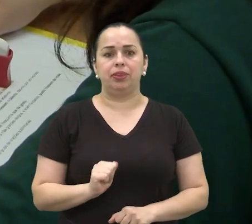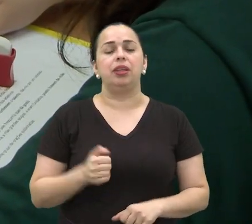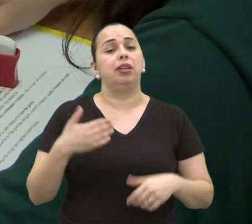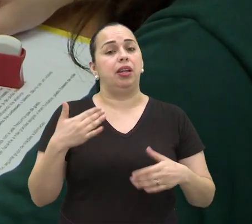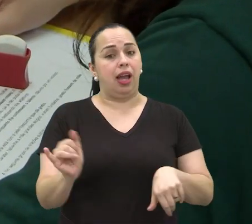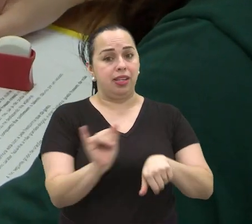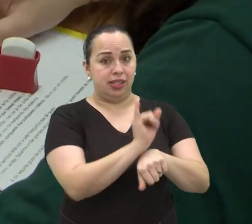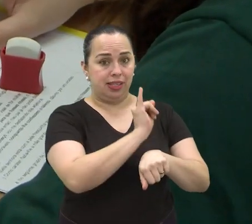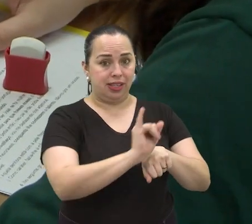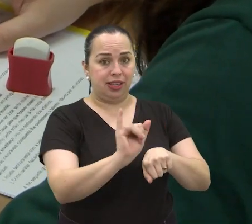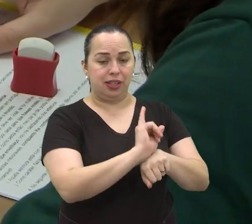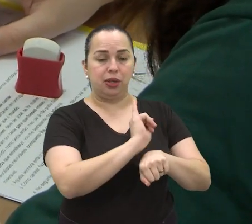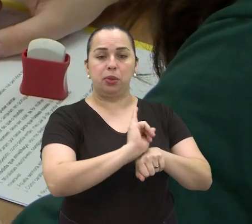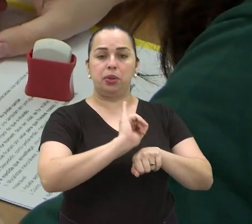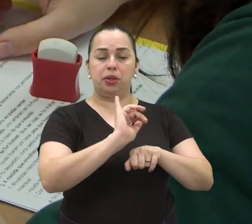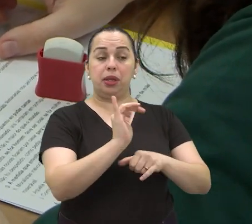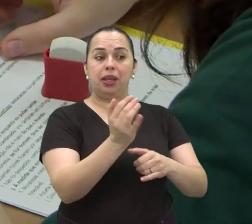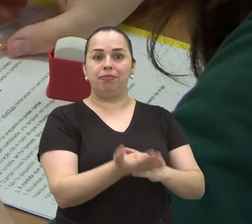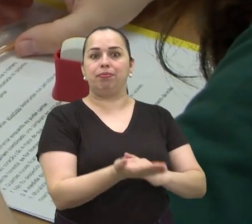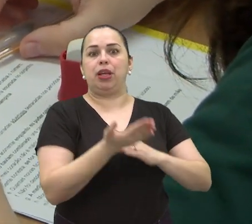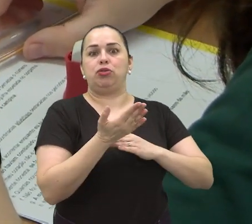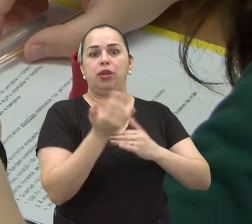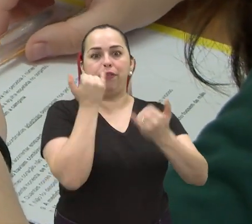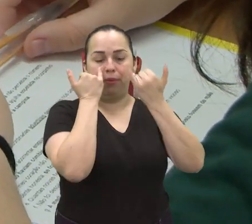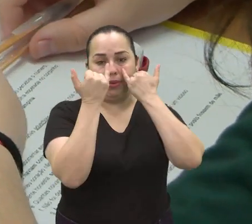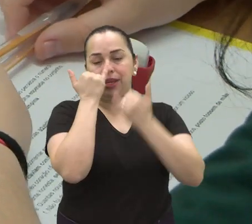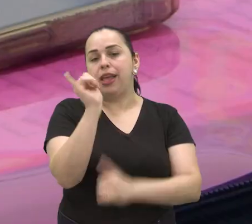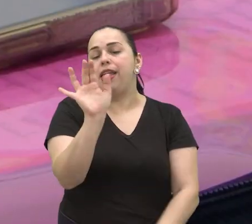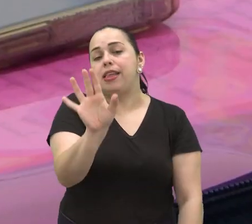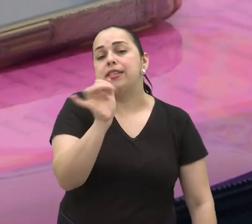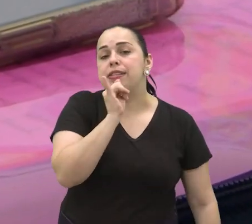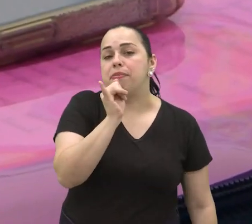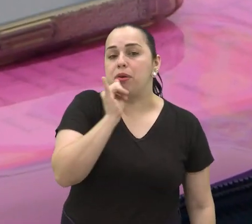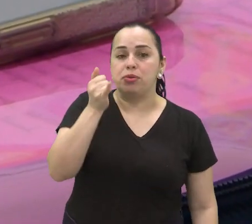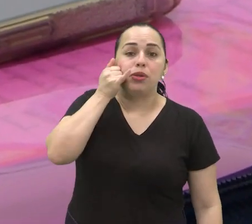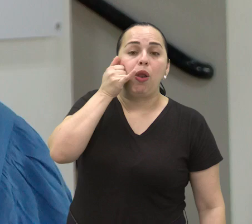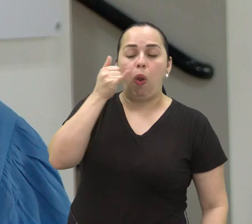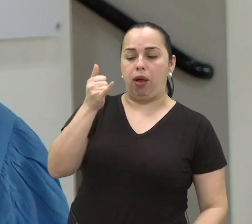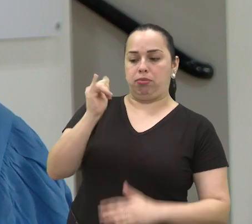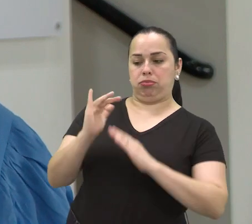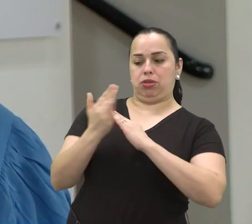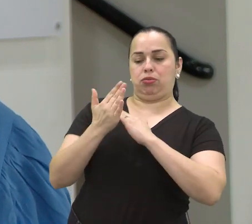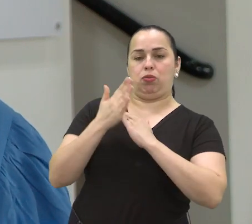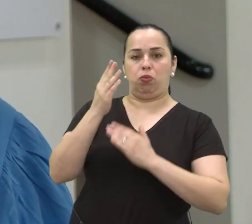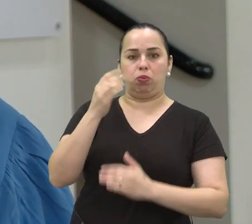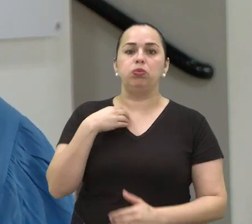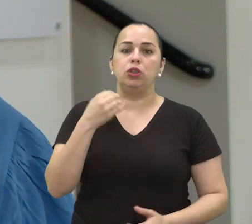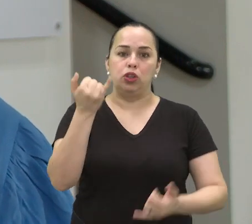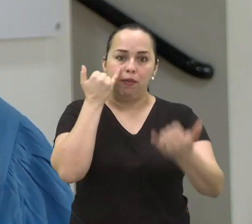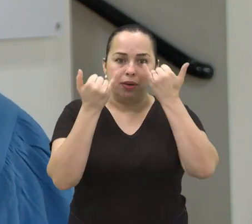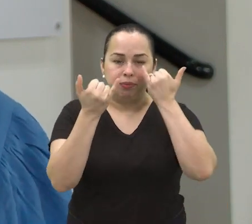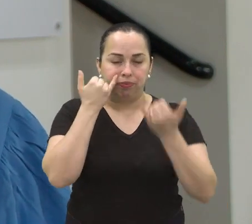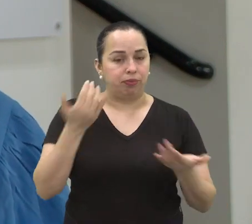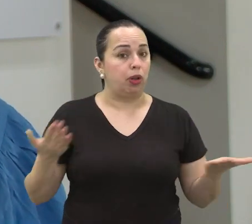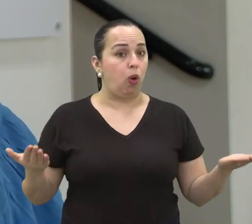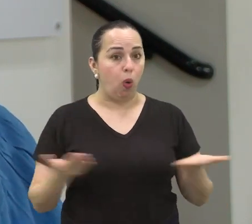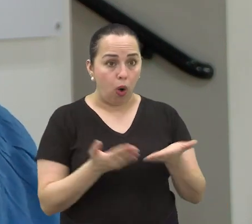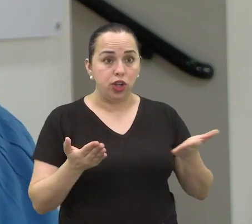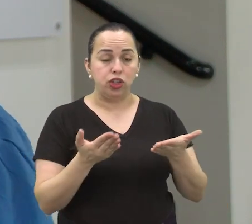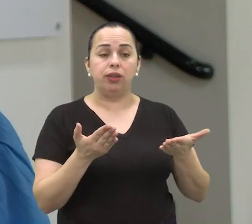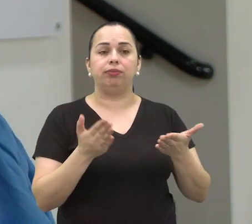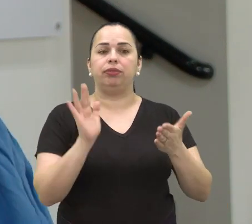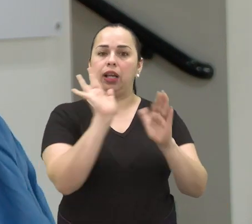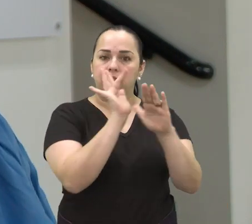disso é a popularização de ferramentas que exigem mais informação, como o celular. Hoje, com essa cultura